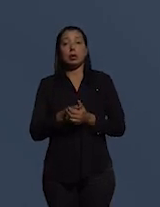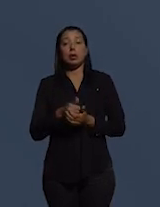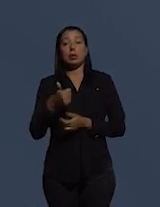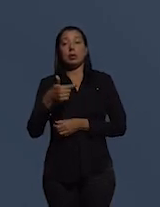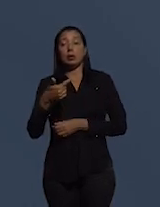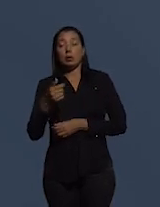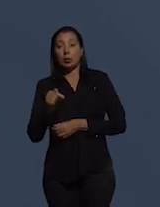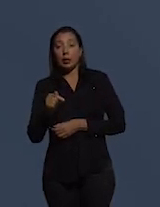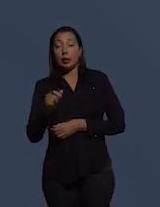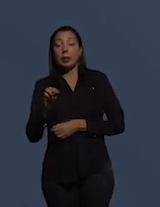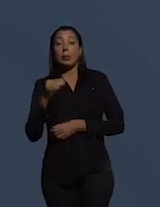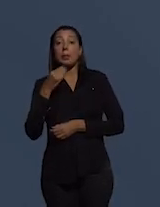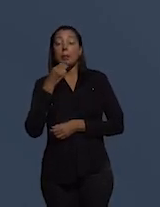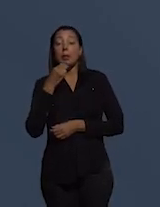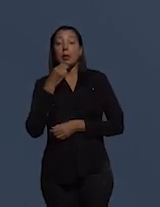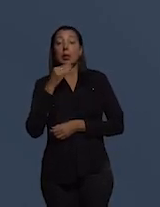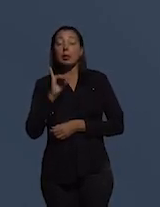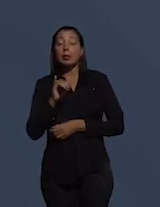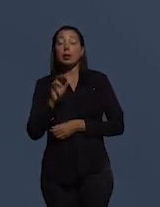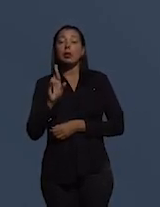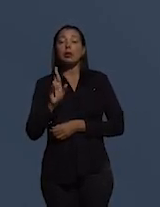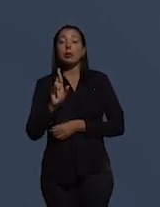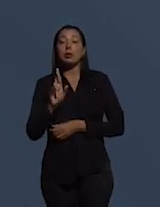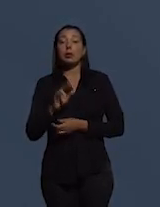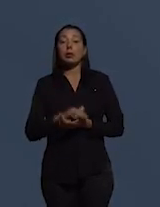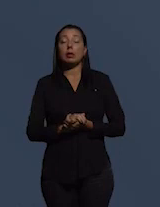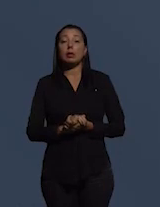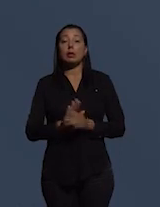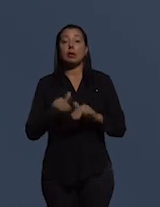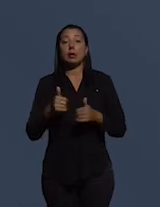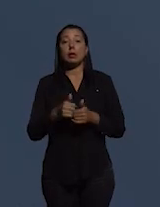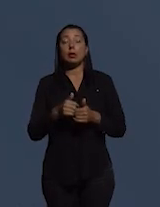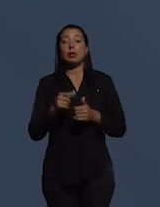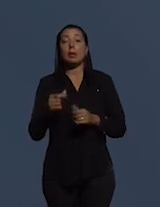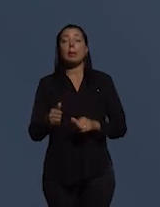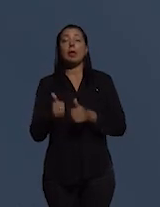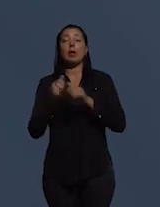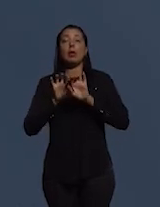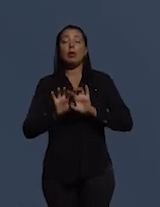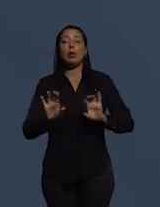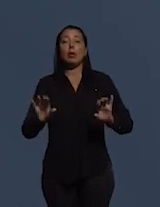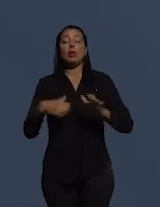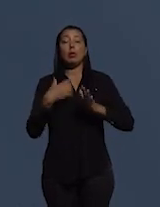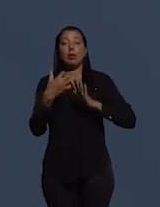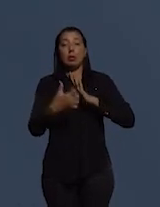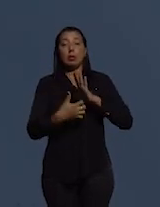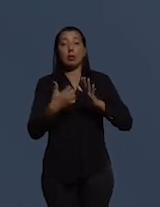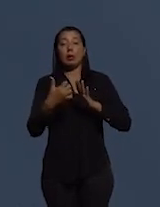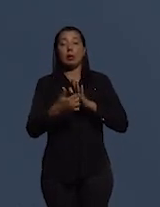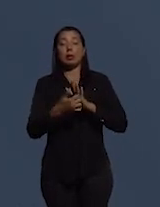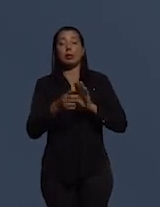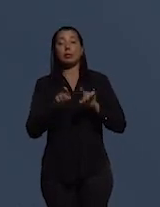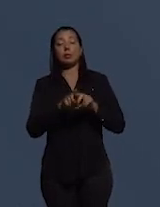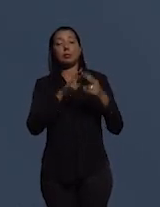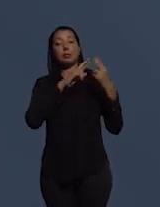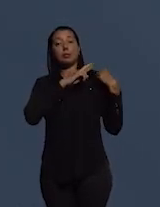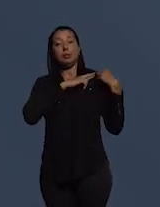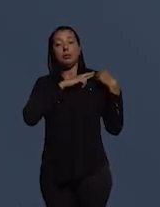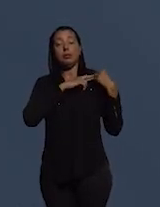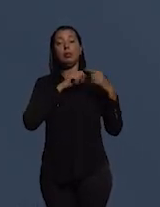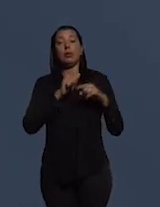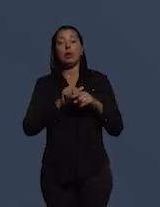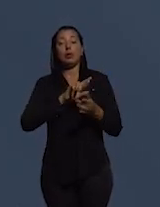bilhões de reais. não dá para separar melhor empresa e responsabilidade dos